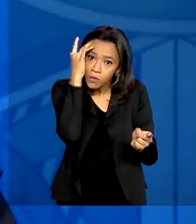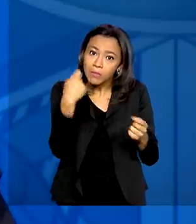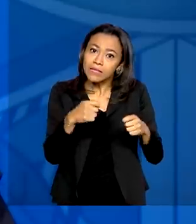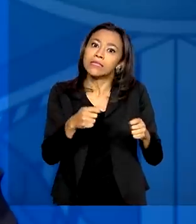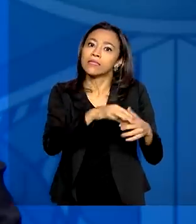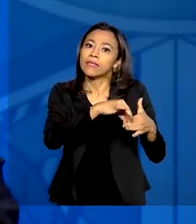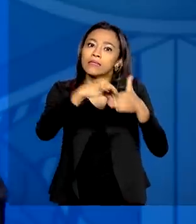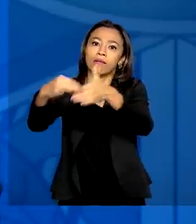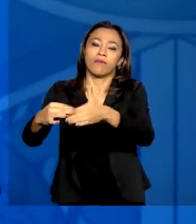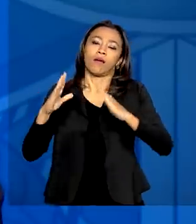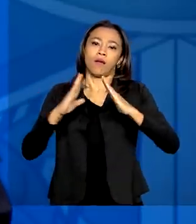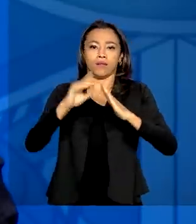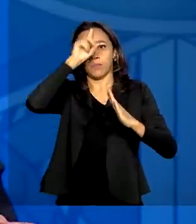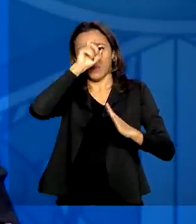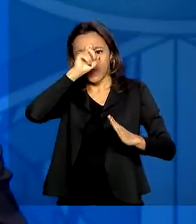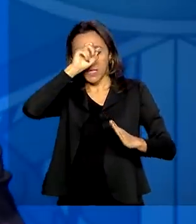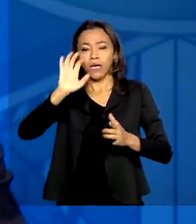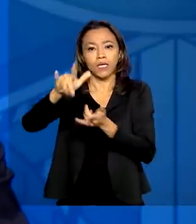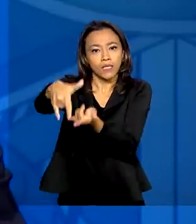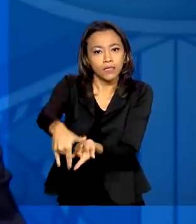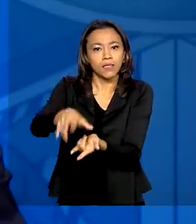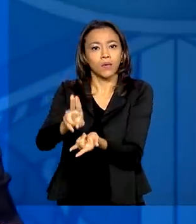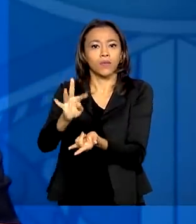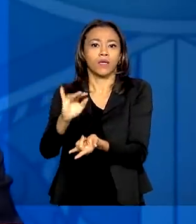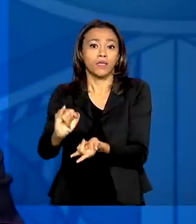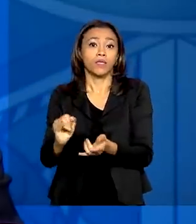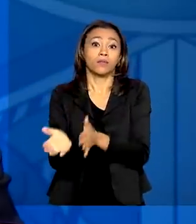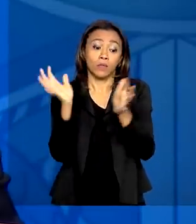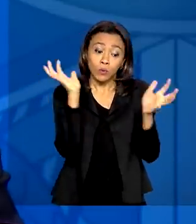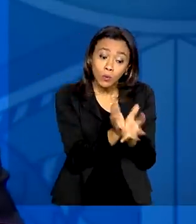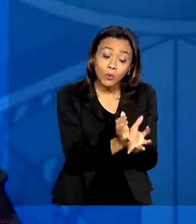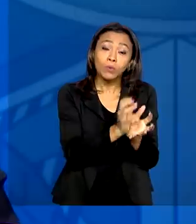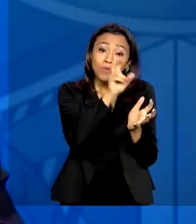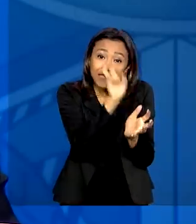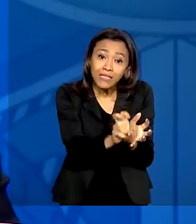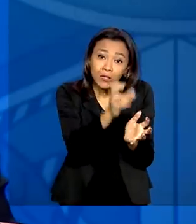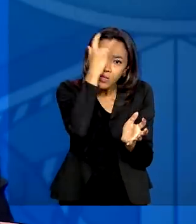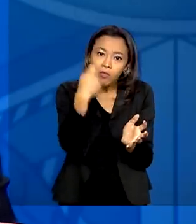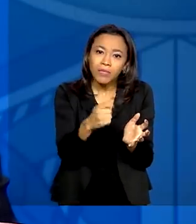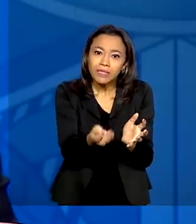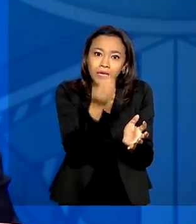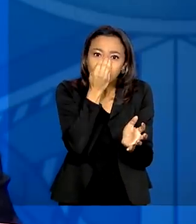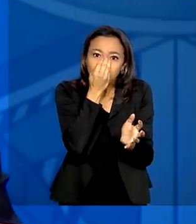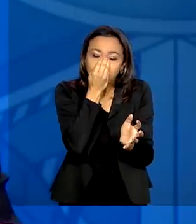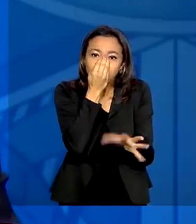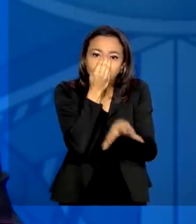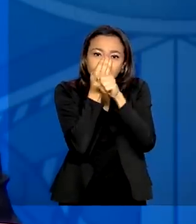internação, vão ficar. 5 vão precisar de respirador, ou seja, vão se agravar.